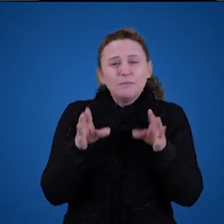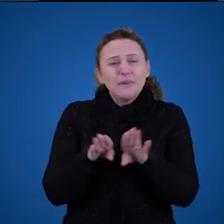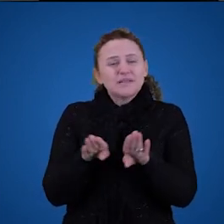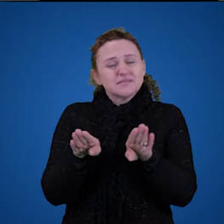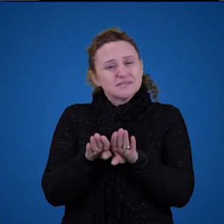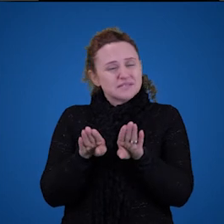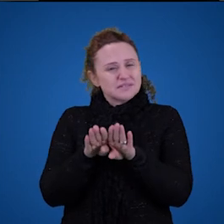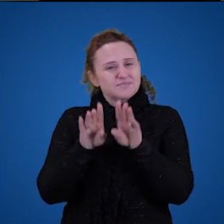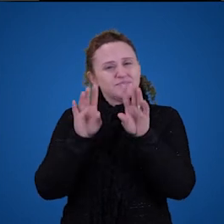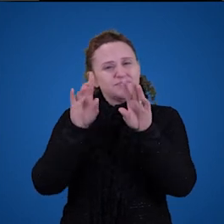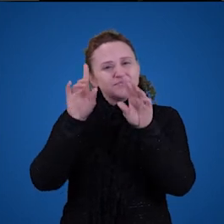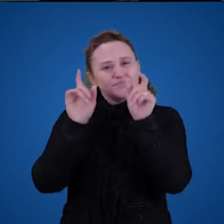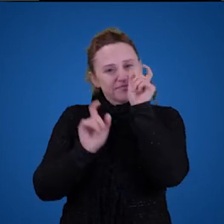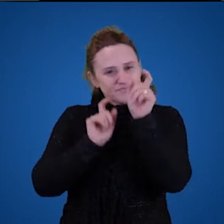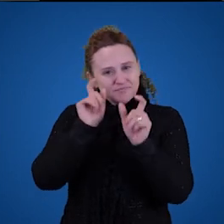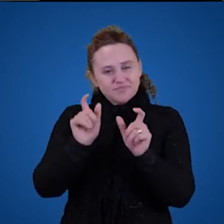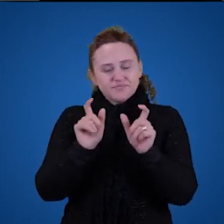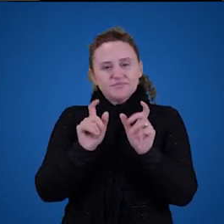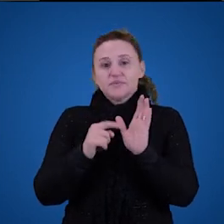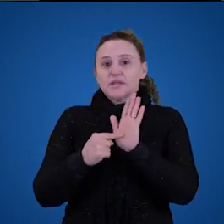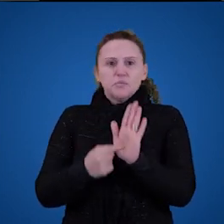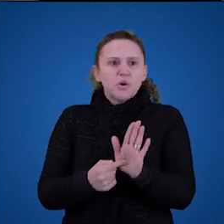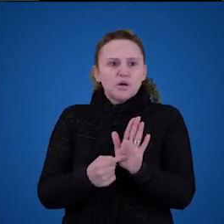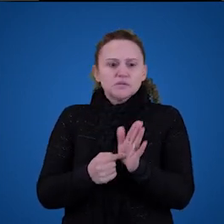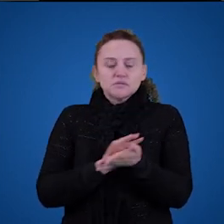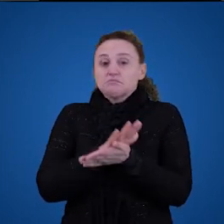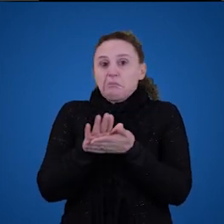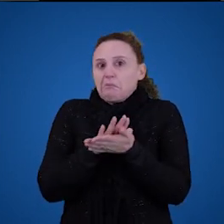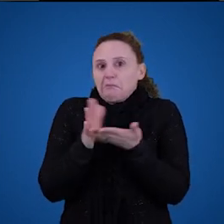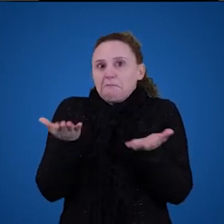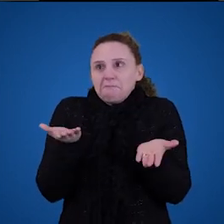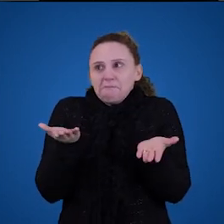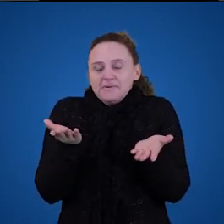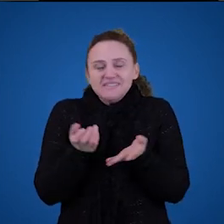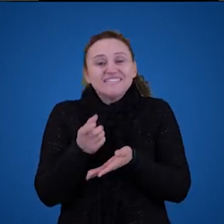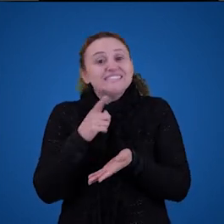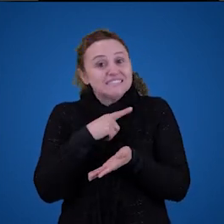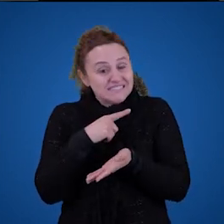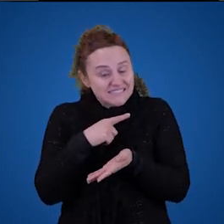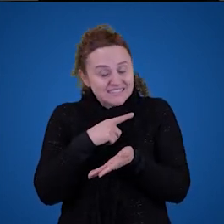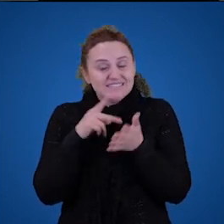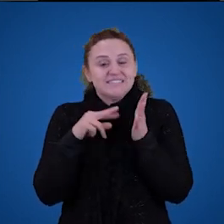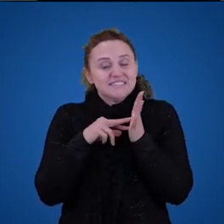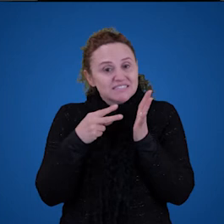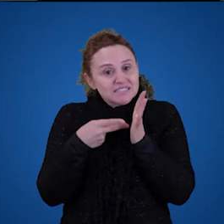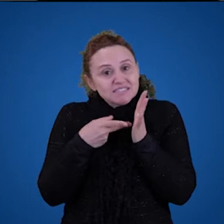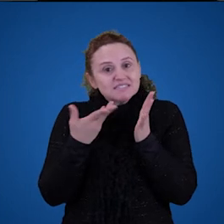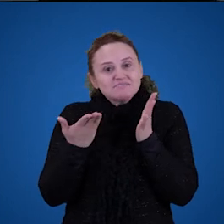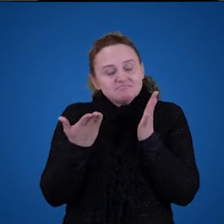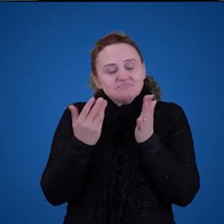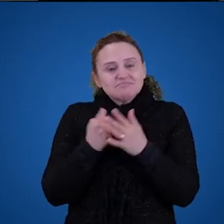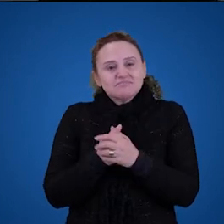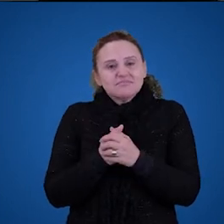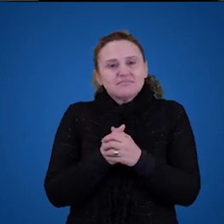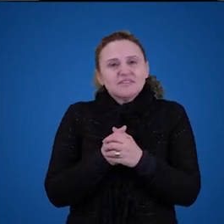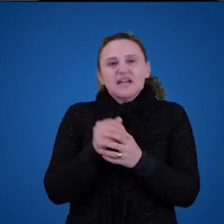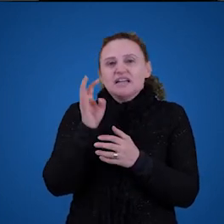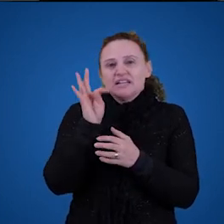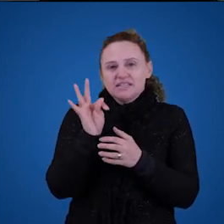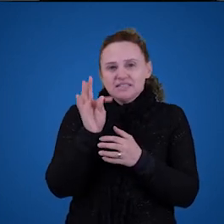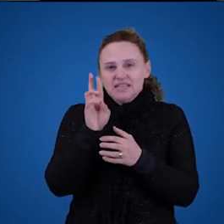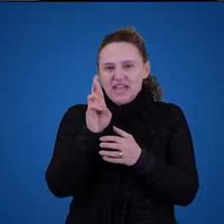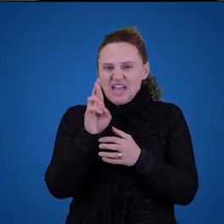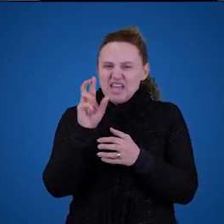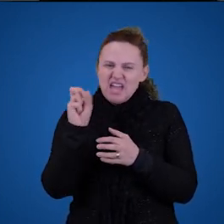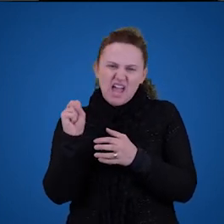maioria das palavras, que não apontam para nada, e mesmo assim têm significado. Assim, a TRS